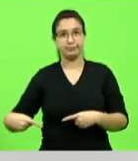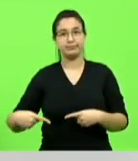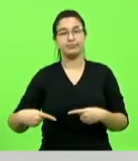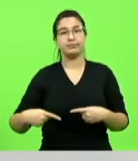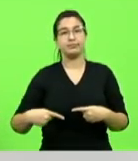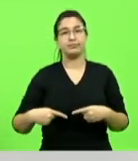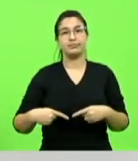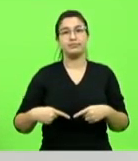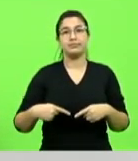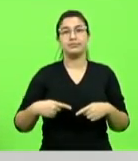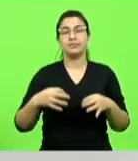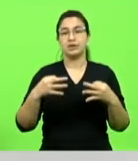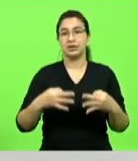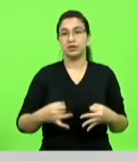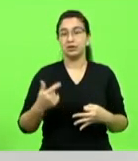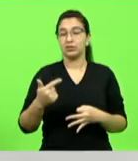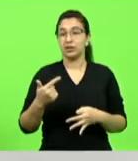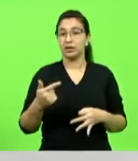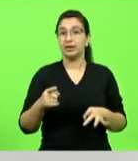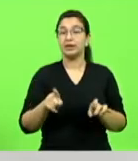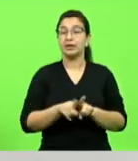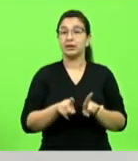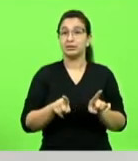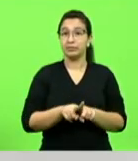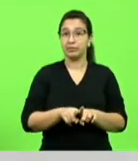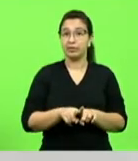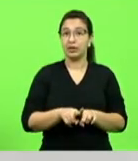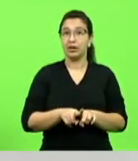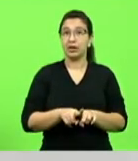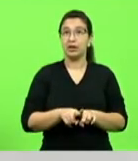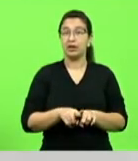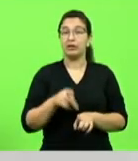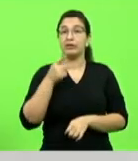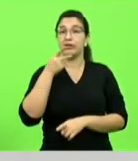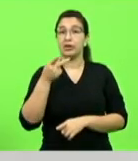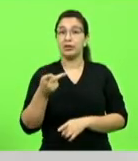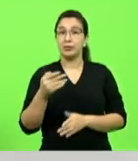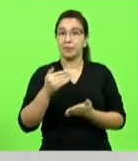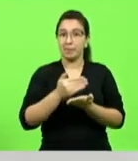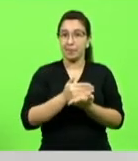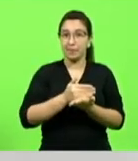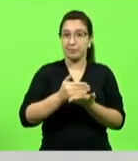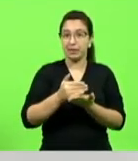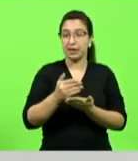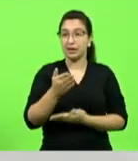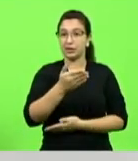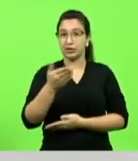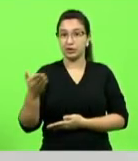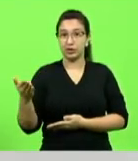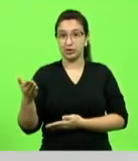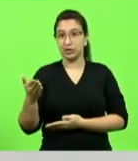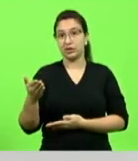desleal também chamou metade desses revendedores de combustível de desleais